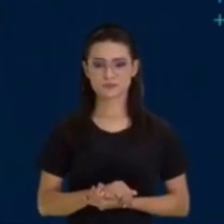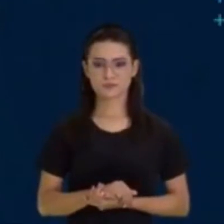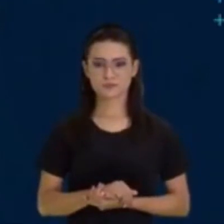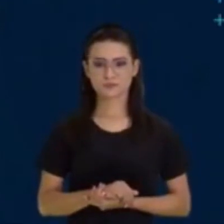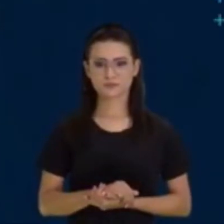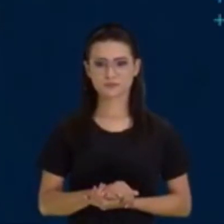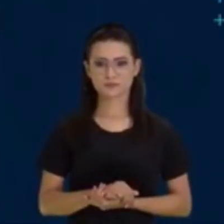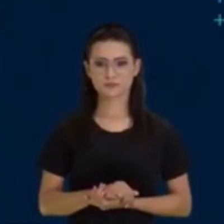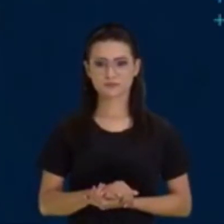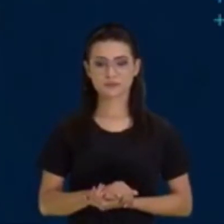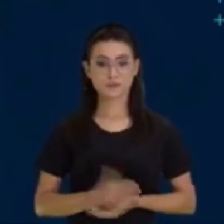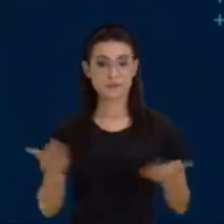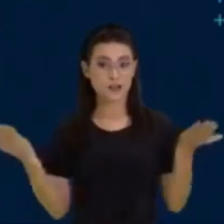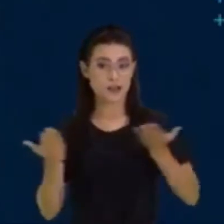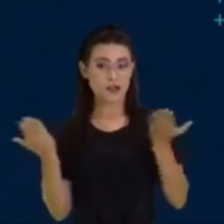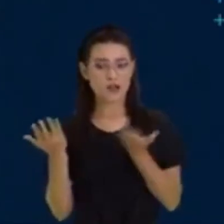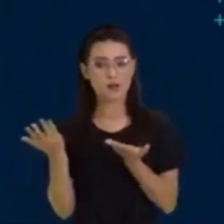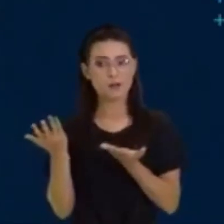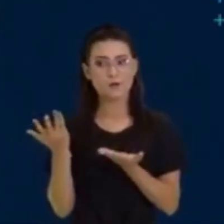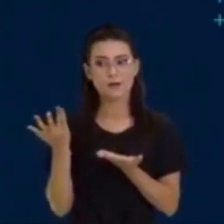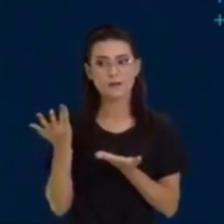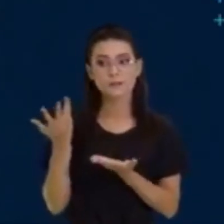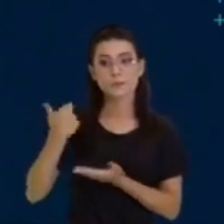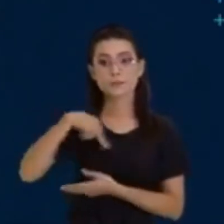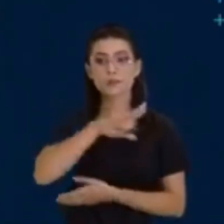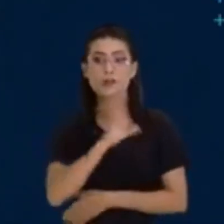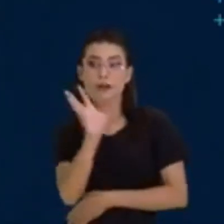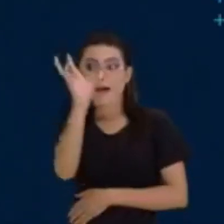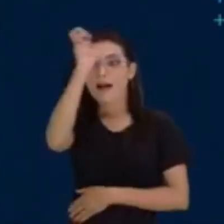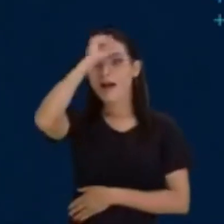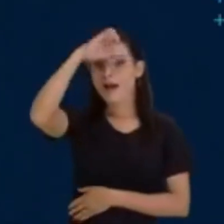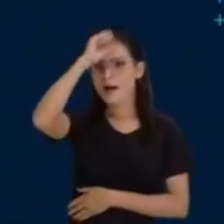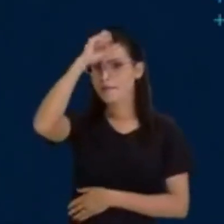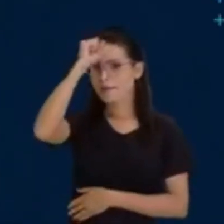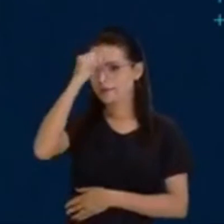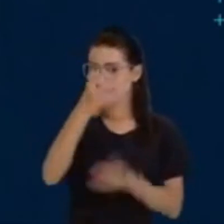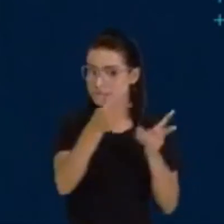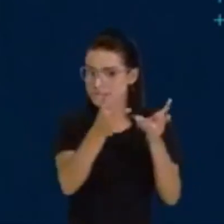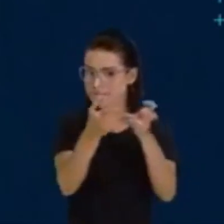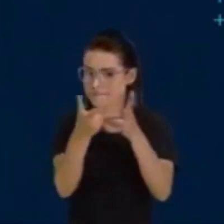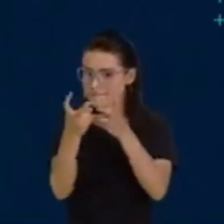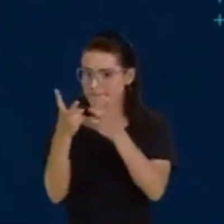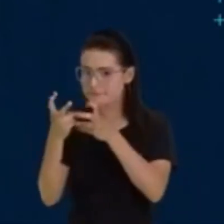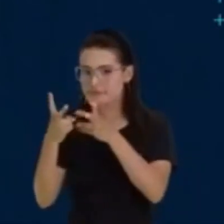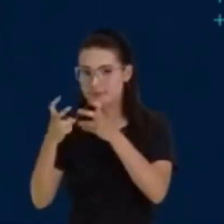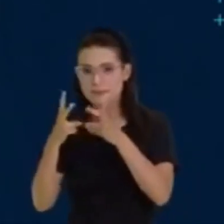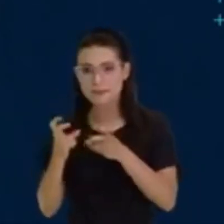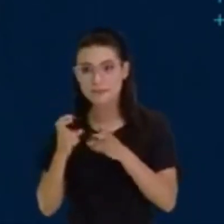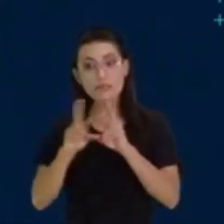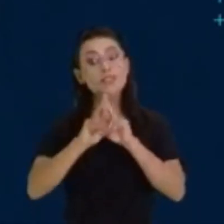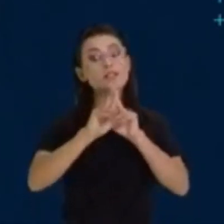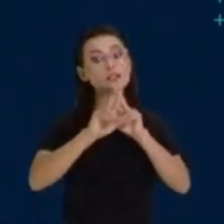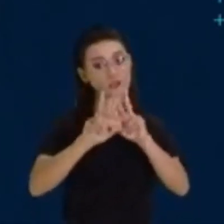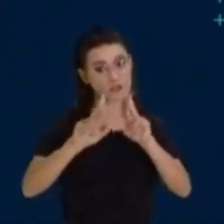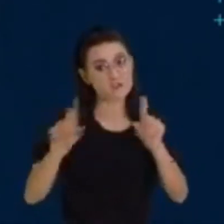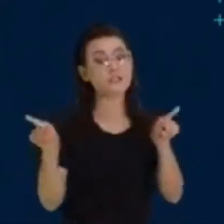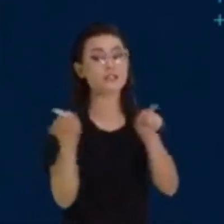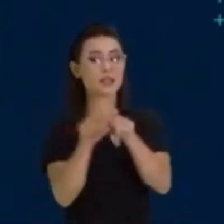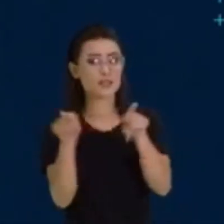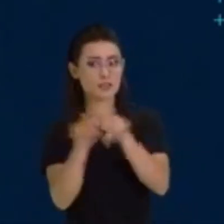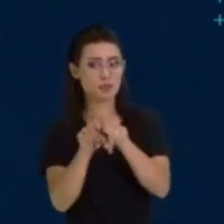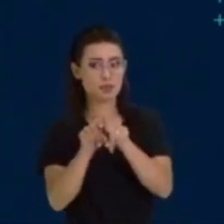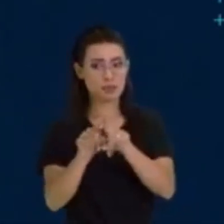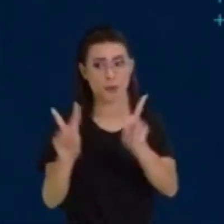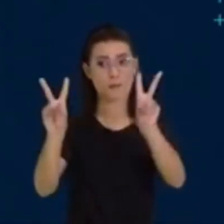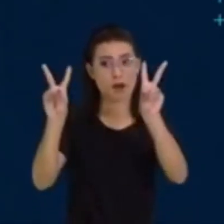Vamos aprender a identificar e a diferenciar o tema do assunto